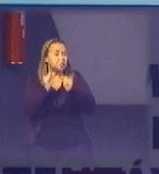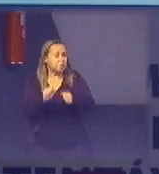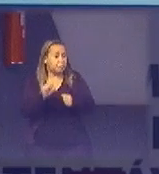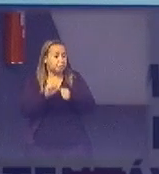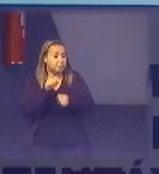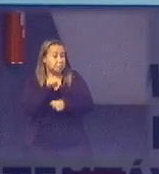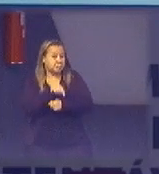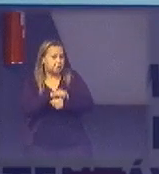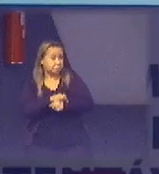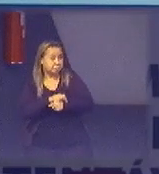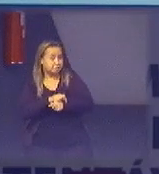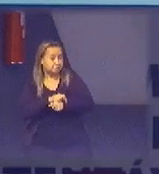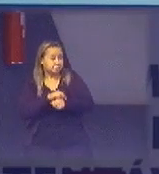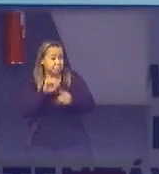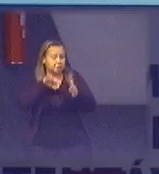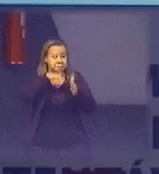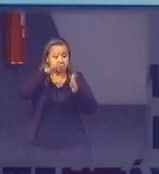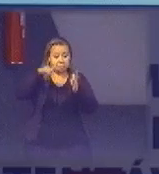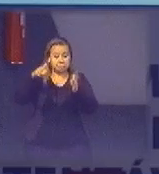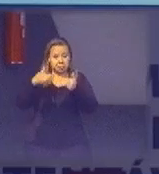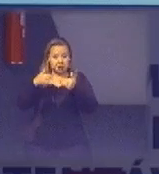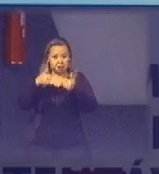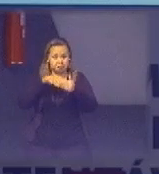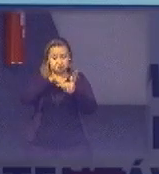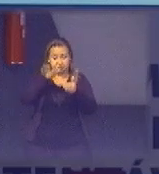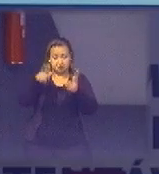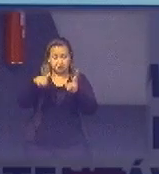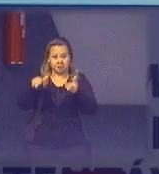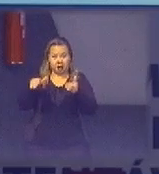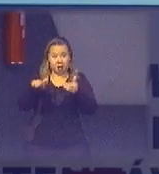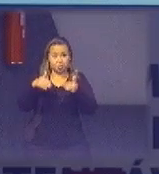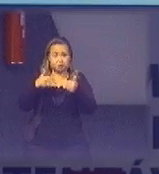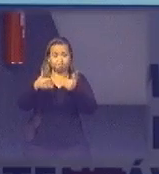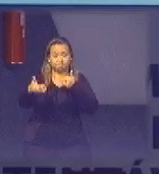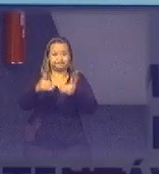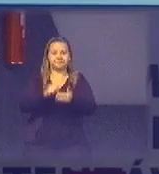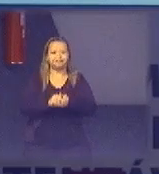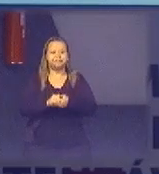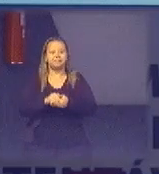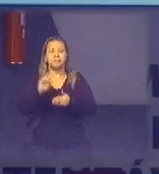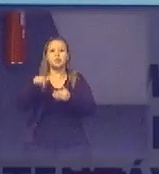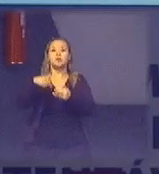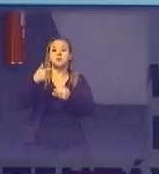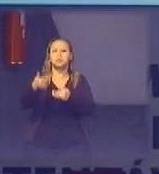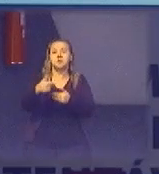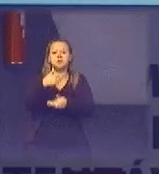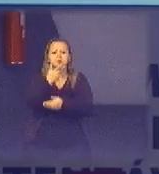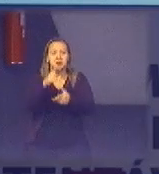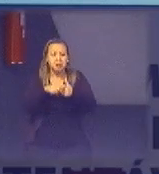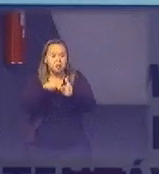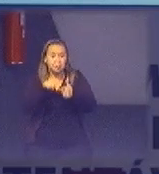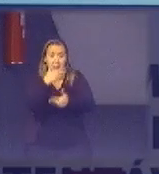porque aí sim depois que acontece um problema ambiental desse tamanho cara a gente tem que fazer essa possibilidade de